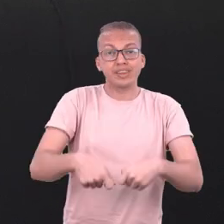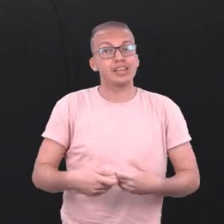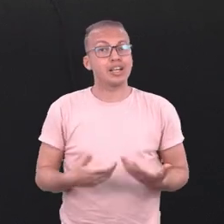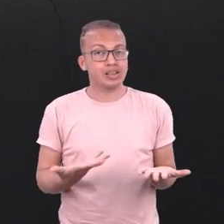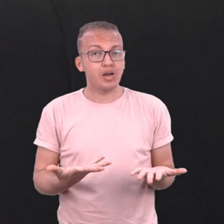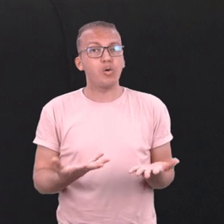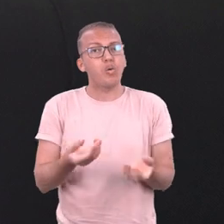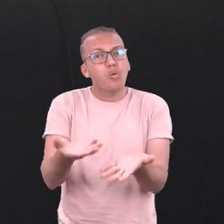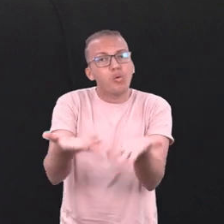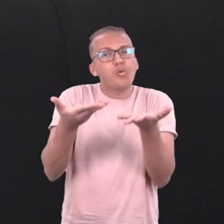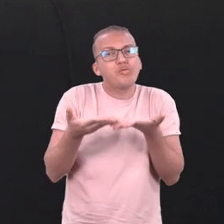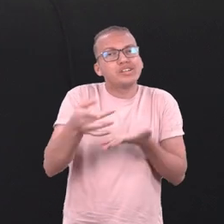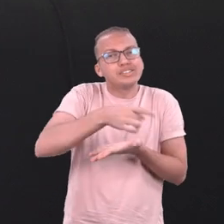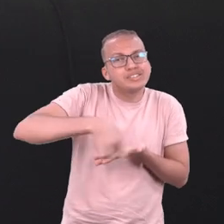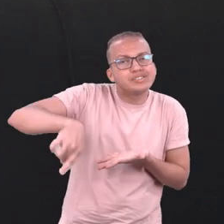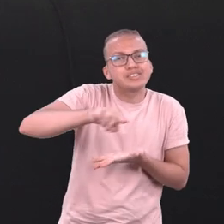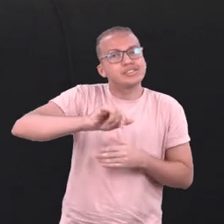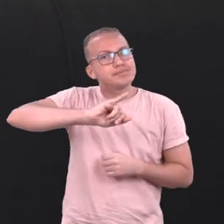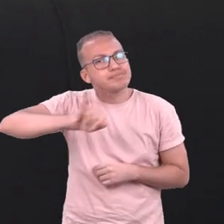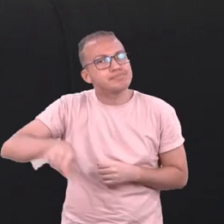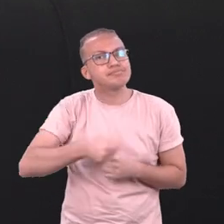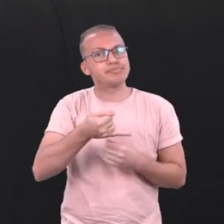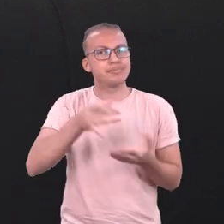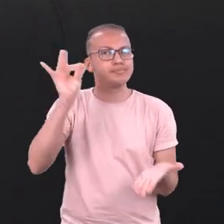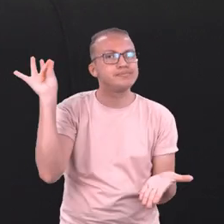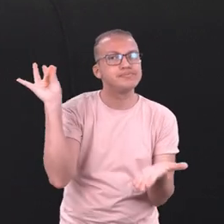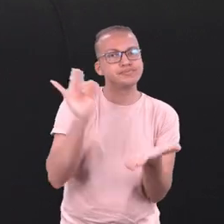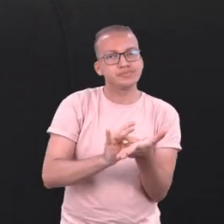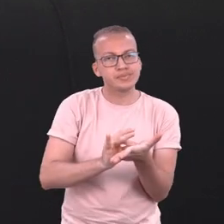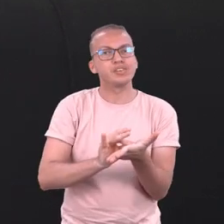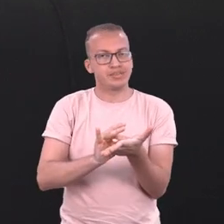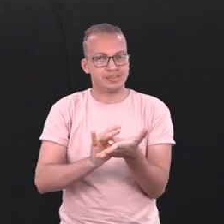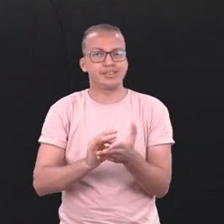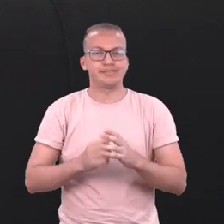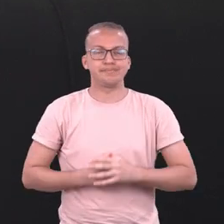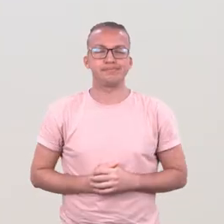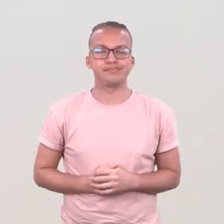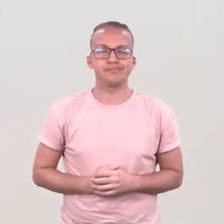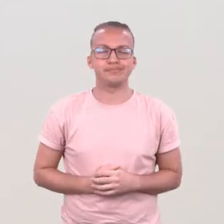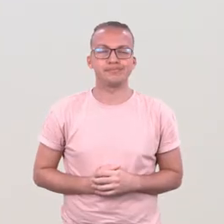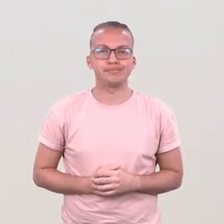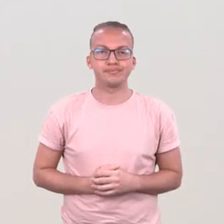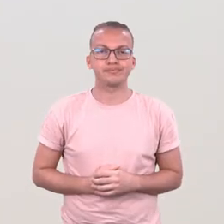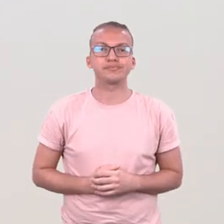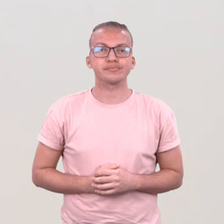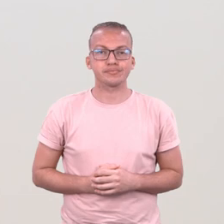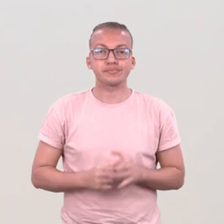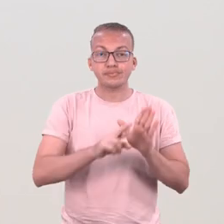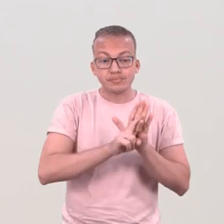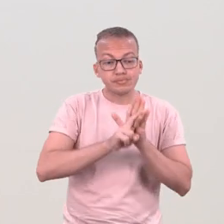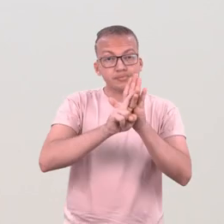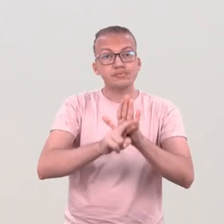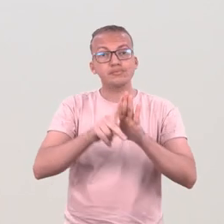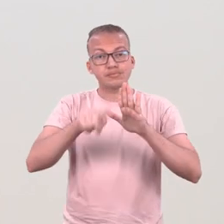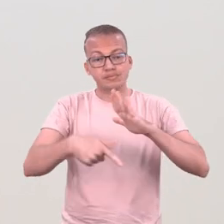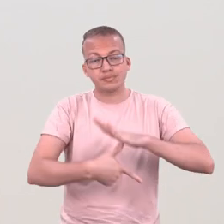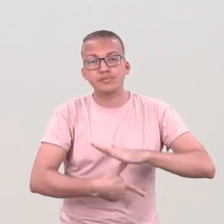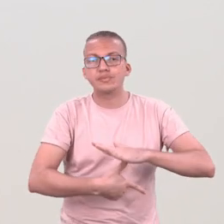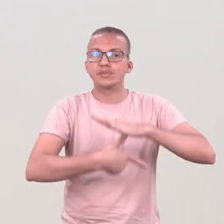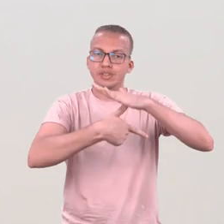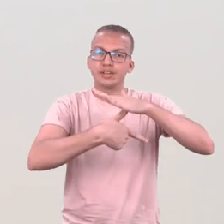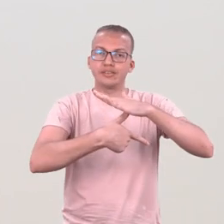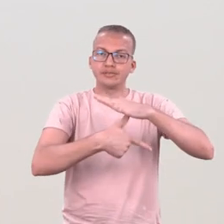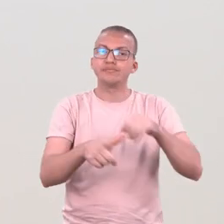para que vocês usufruam o máximo de tudo que a universidade tem a oferecer. Em nome da pró-reitoria de graduação,